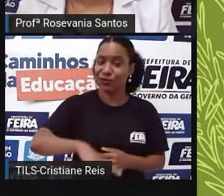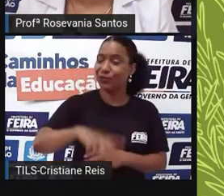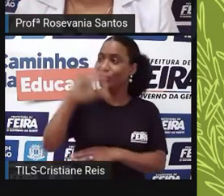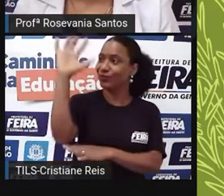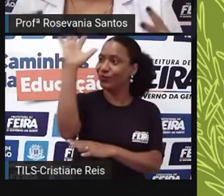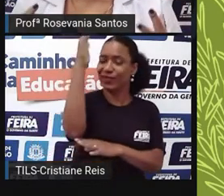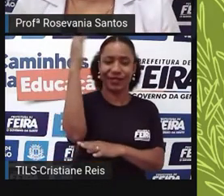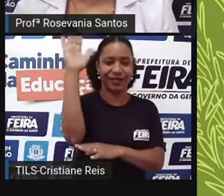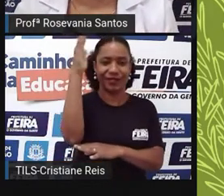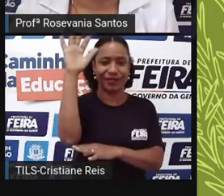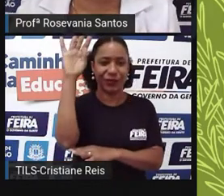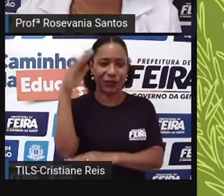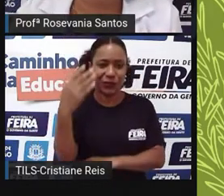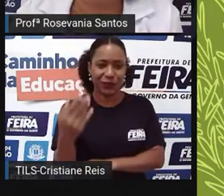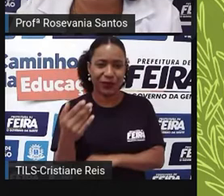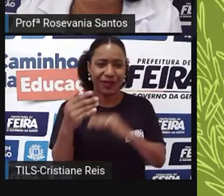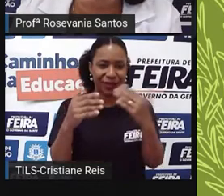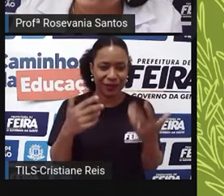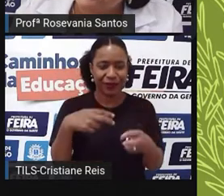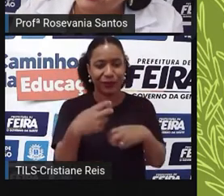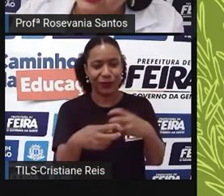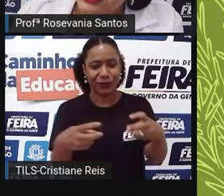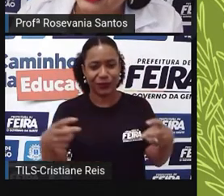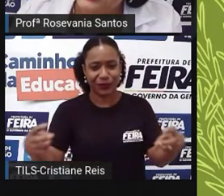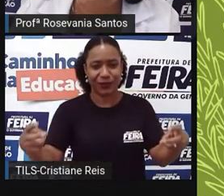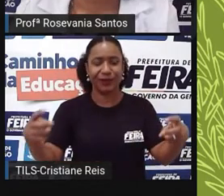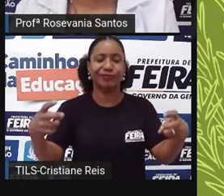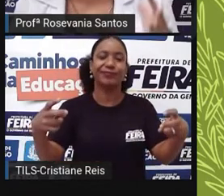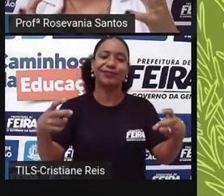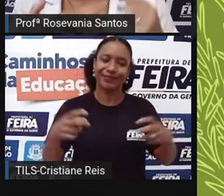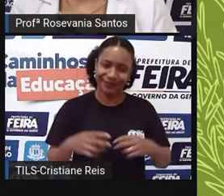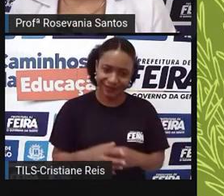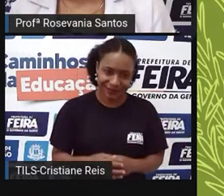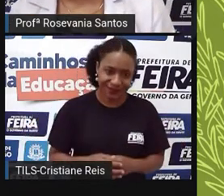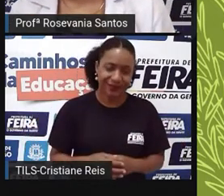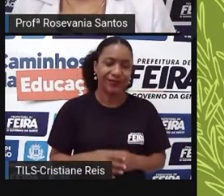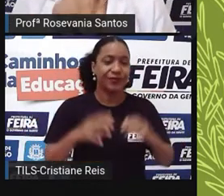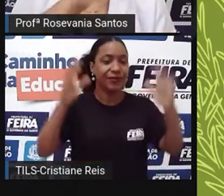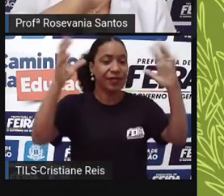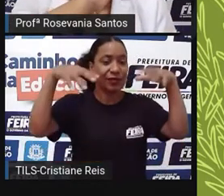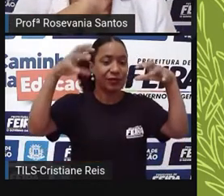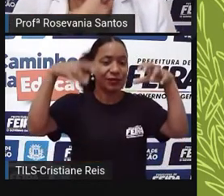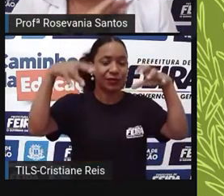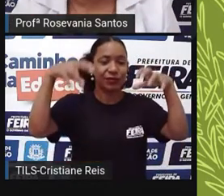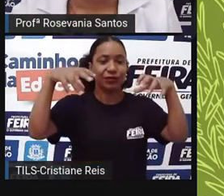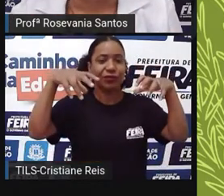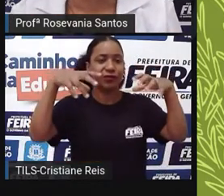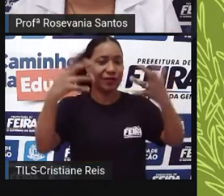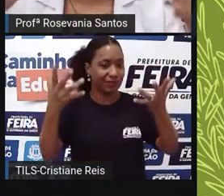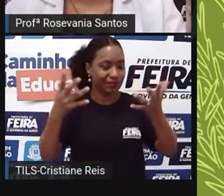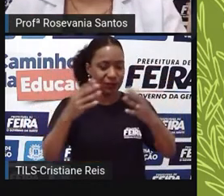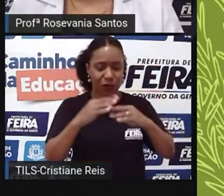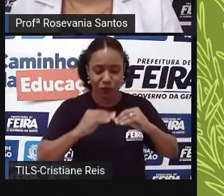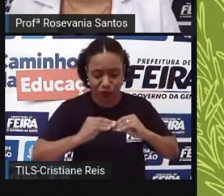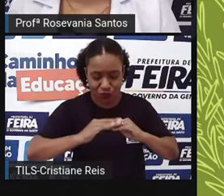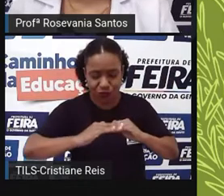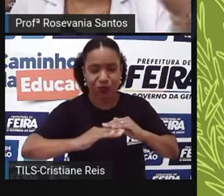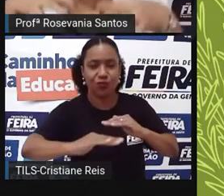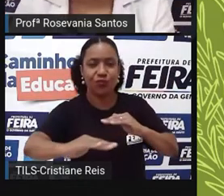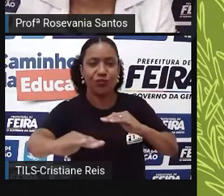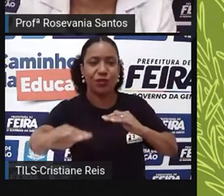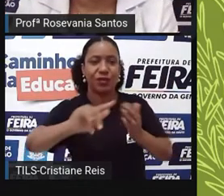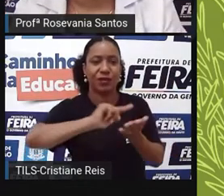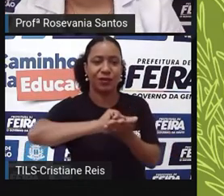deposita isso. Então, o que que acontece? Se eu retiro a floresta, vem a chuva, tira a camada úmica e não tem